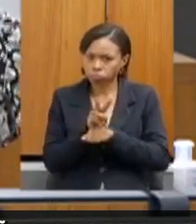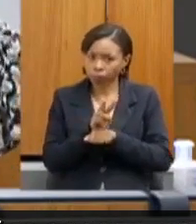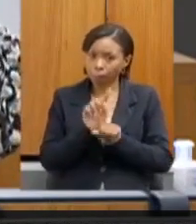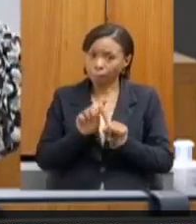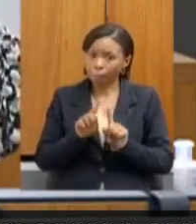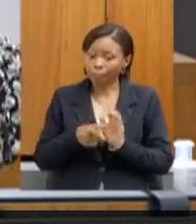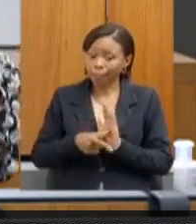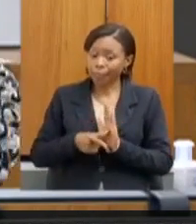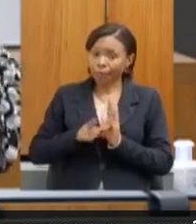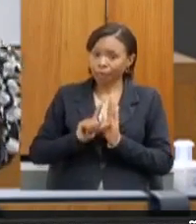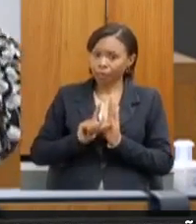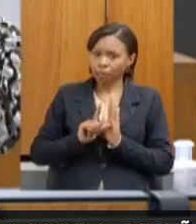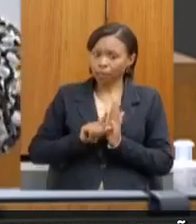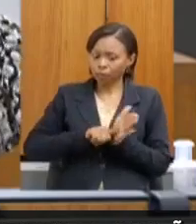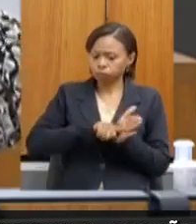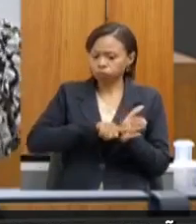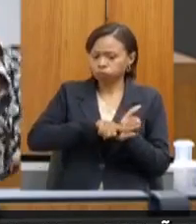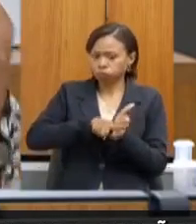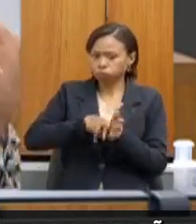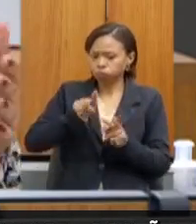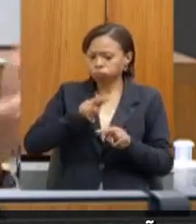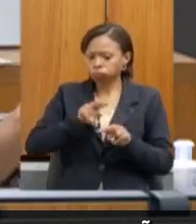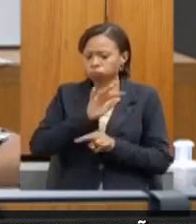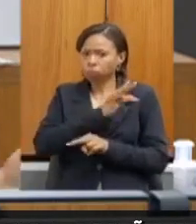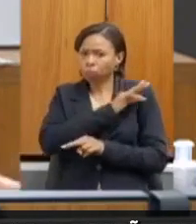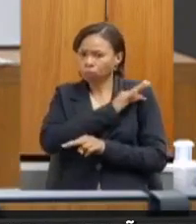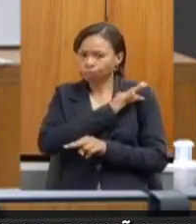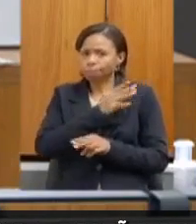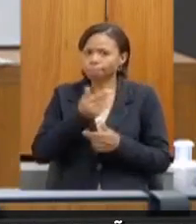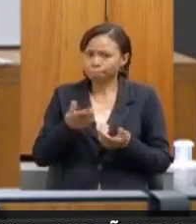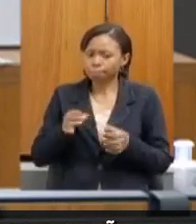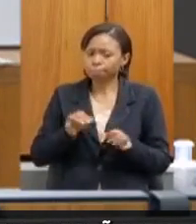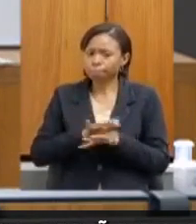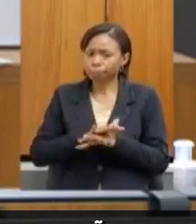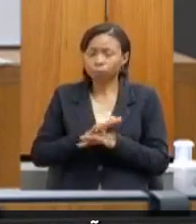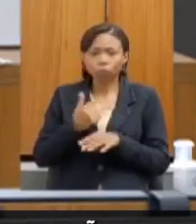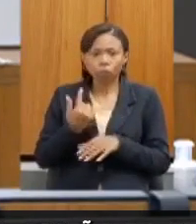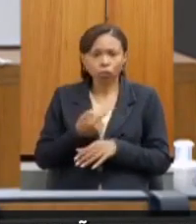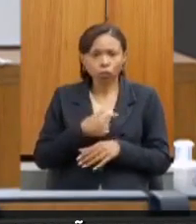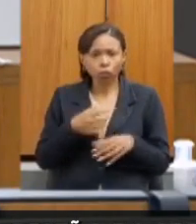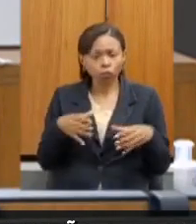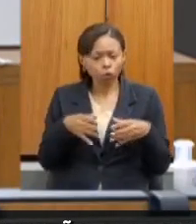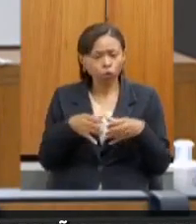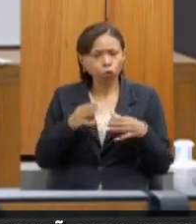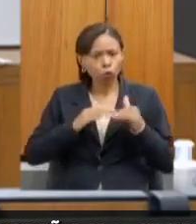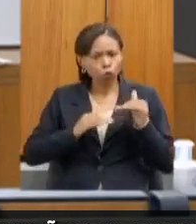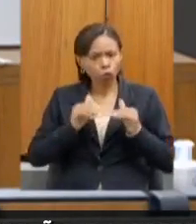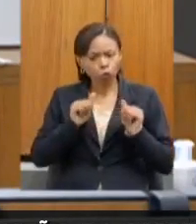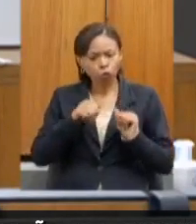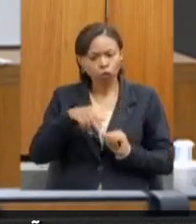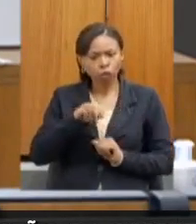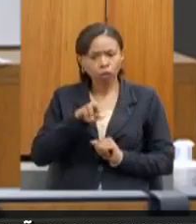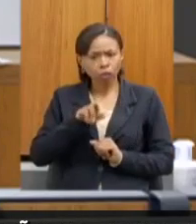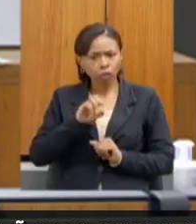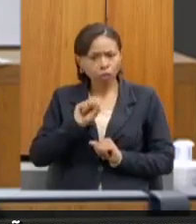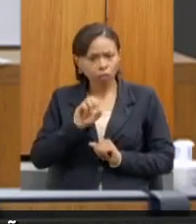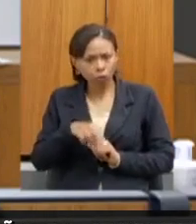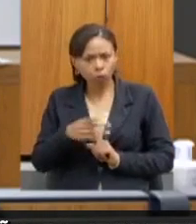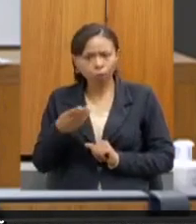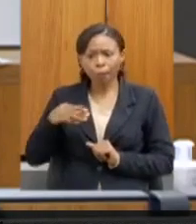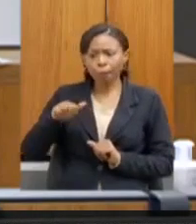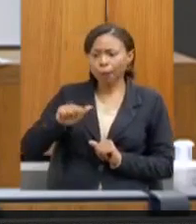anteriores à vistoria. Então, nós estamos, junto com as equipes, o Anderson com a regularização, o Malar com a intervenção